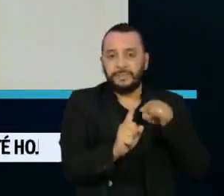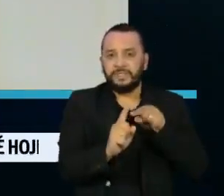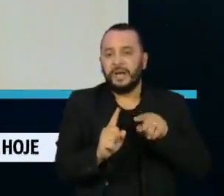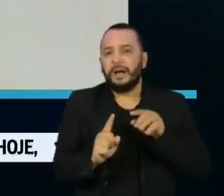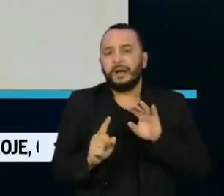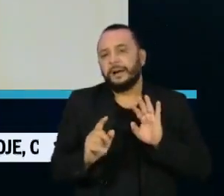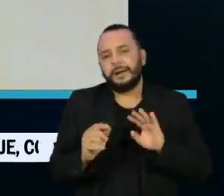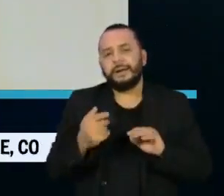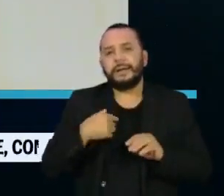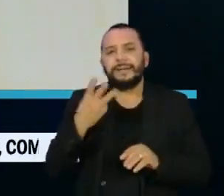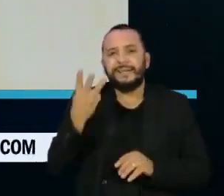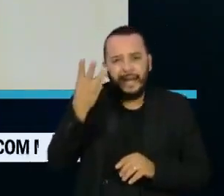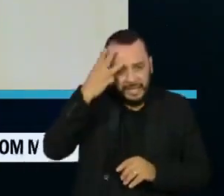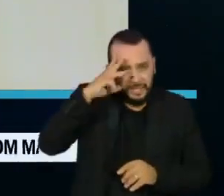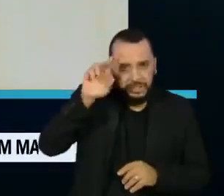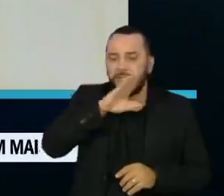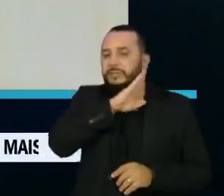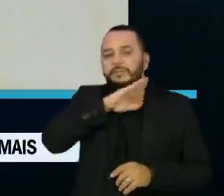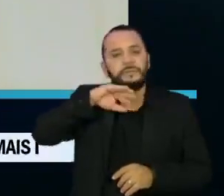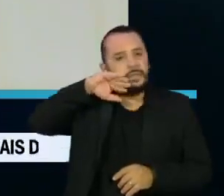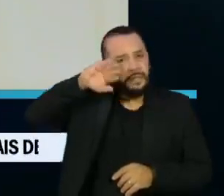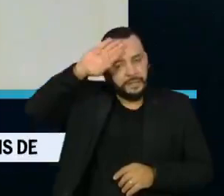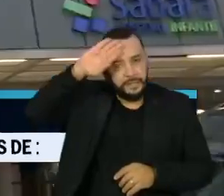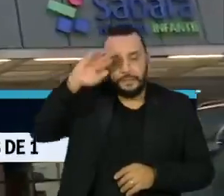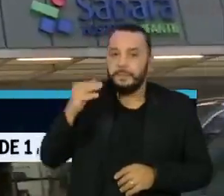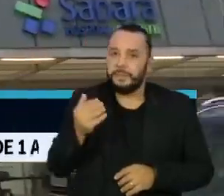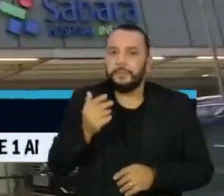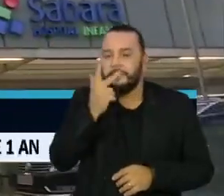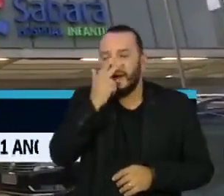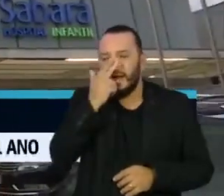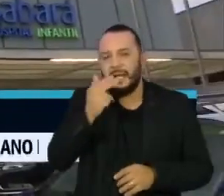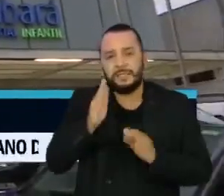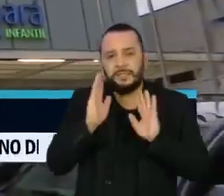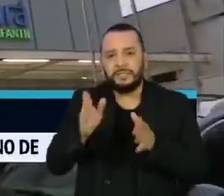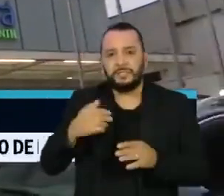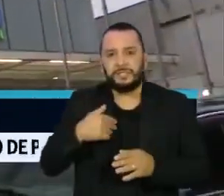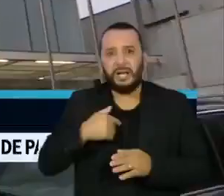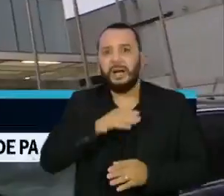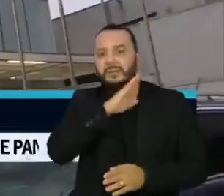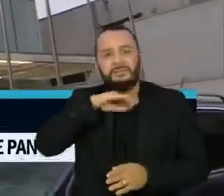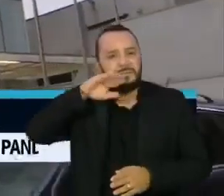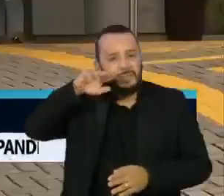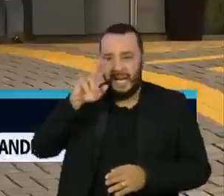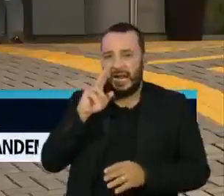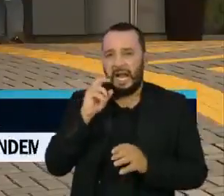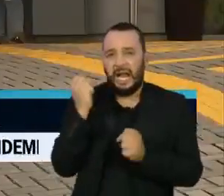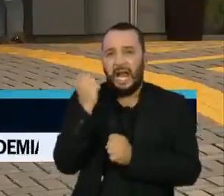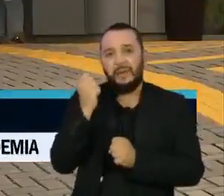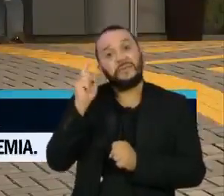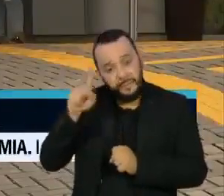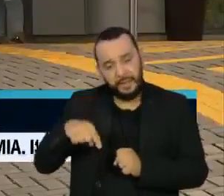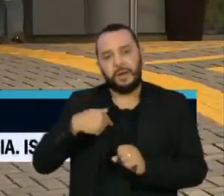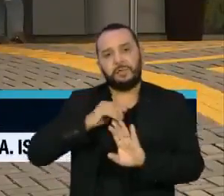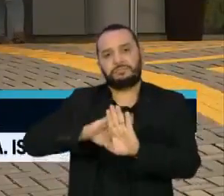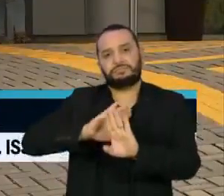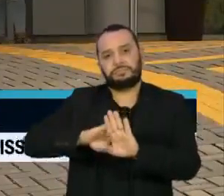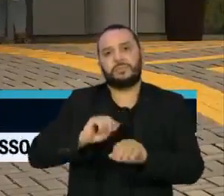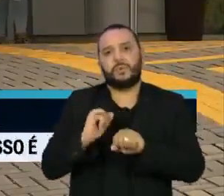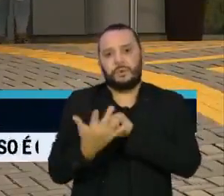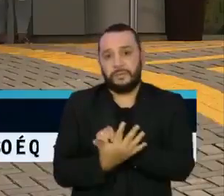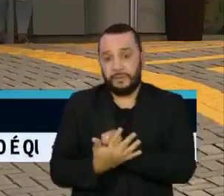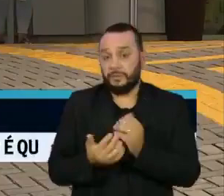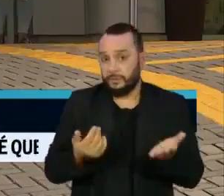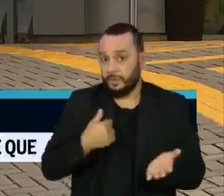três dias de febre, simulando um quadro de choque séptico. Este hospital pediátrico de São Paulo registrou três